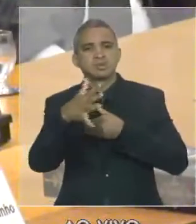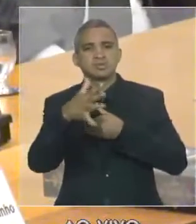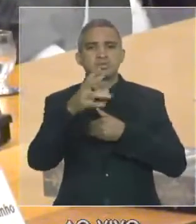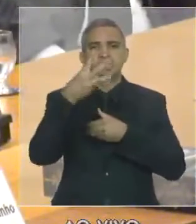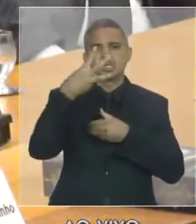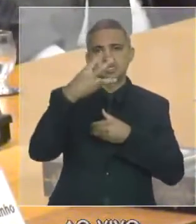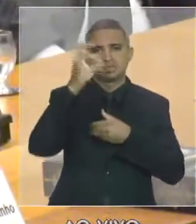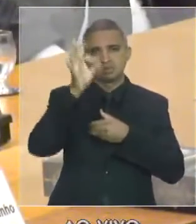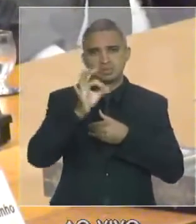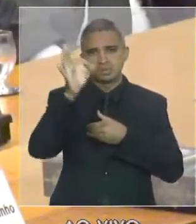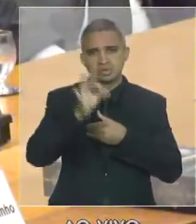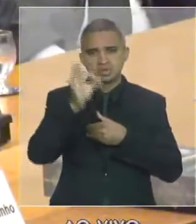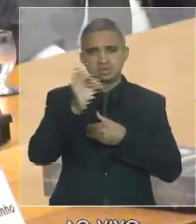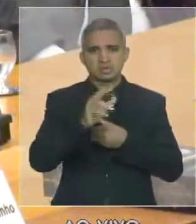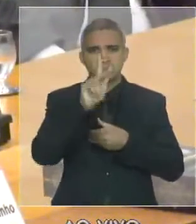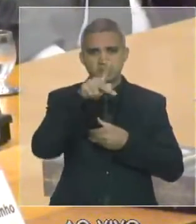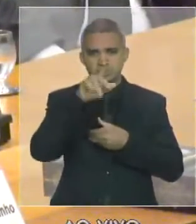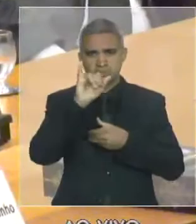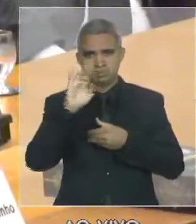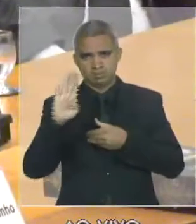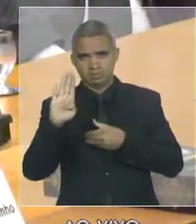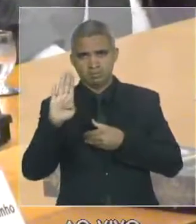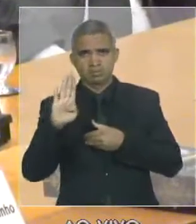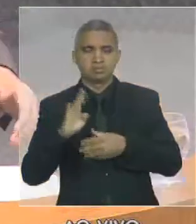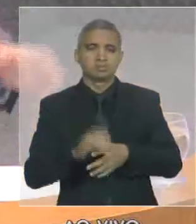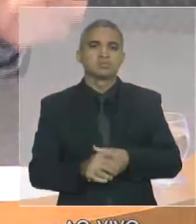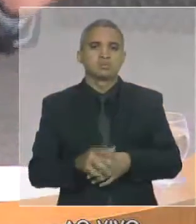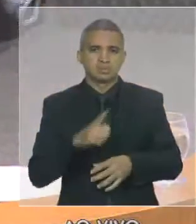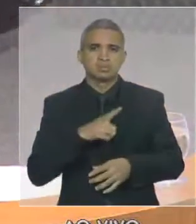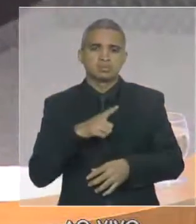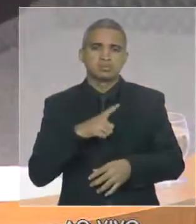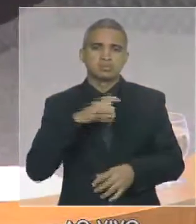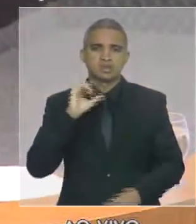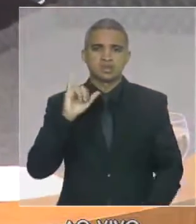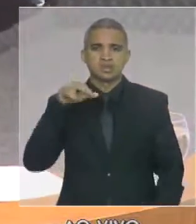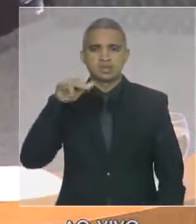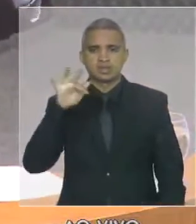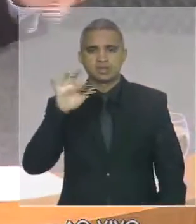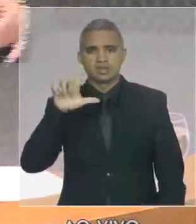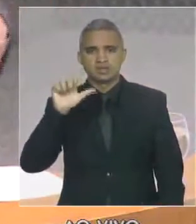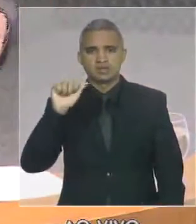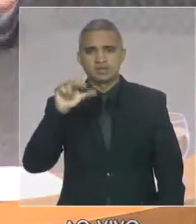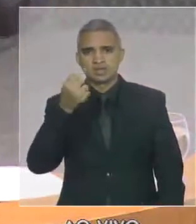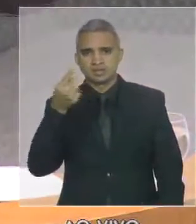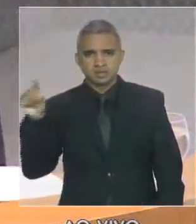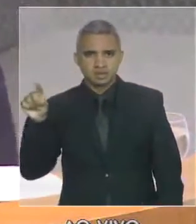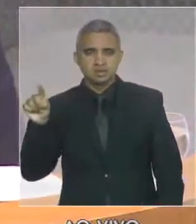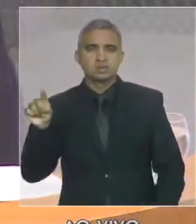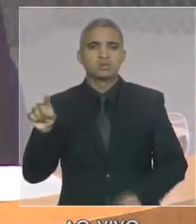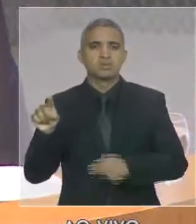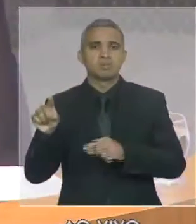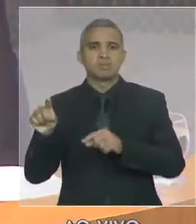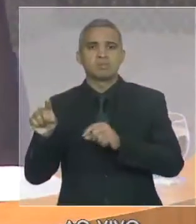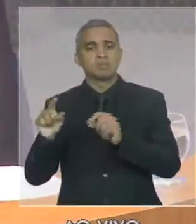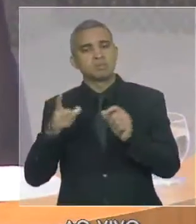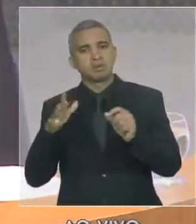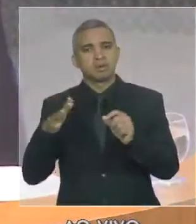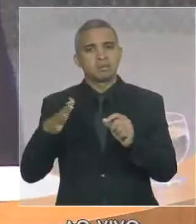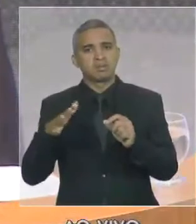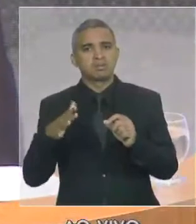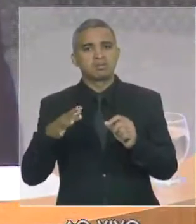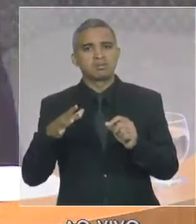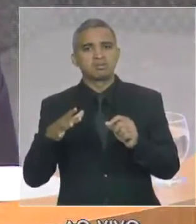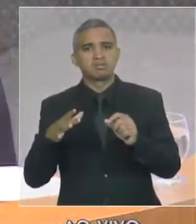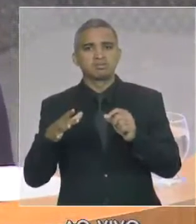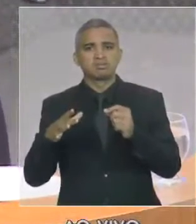% do produto interno bruto, ainda que com a inflação arrefecendo um pouco, saindo provavelmente da casa